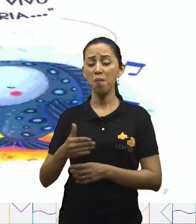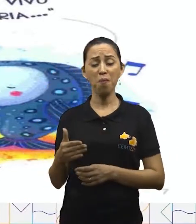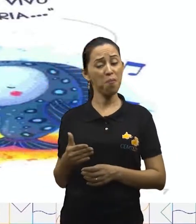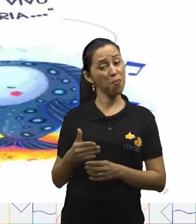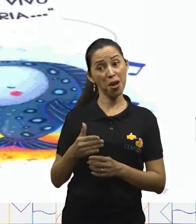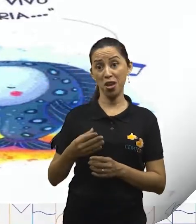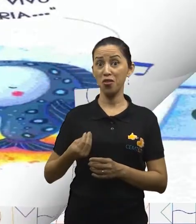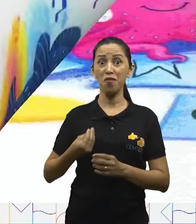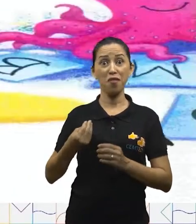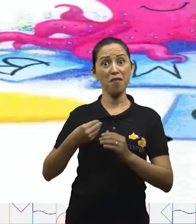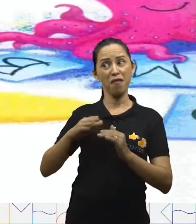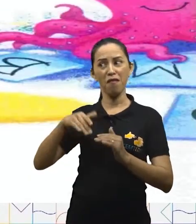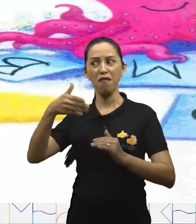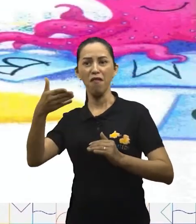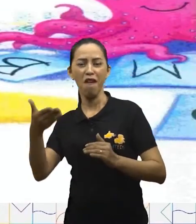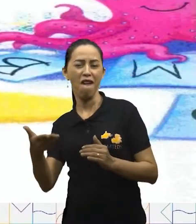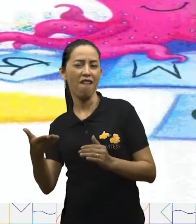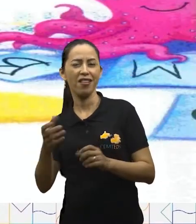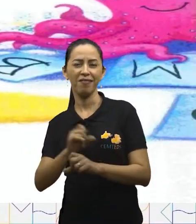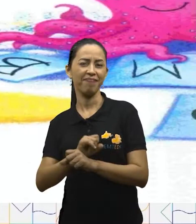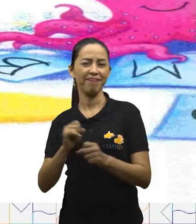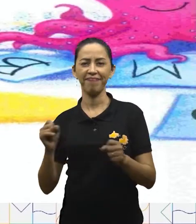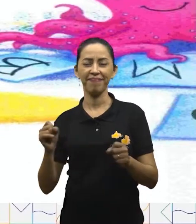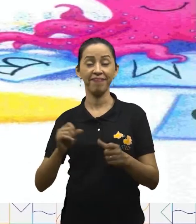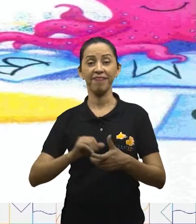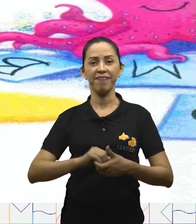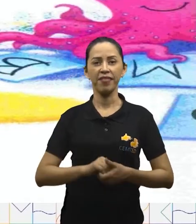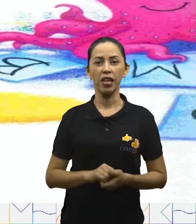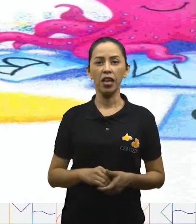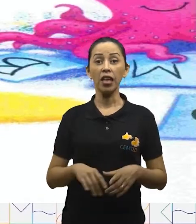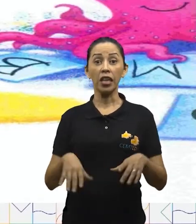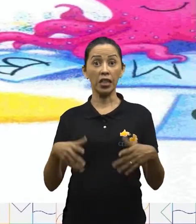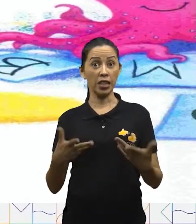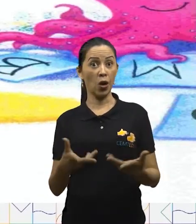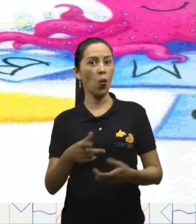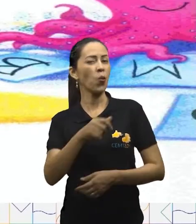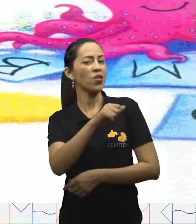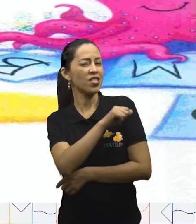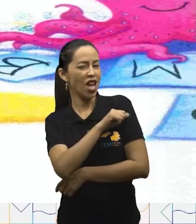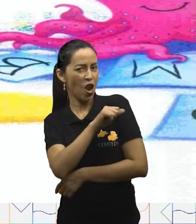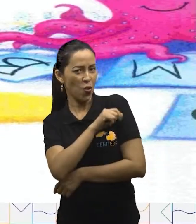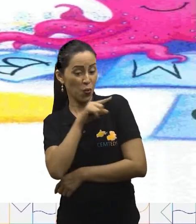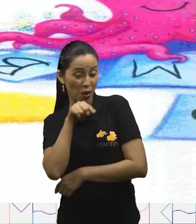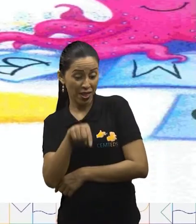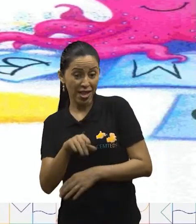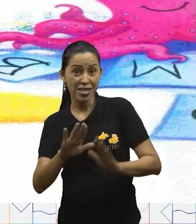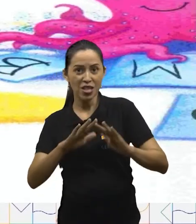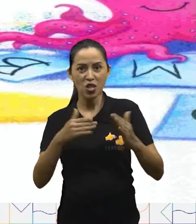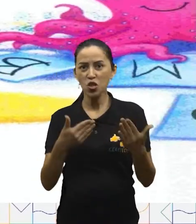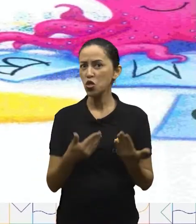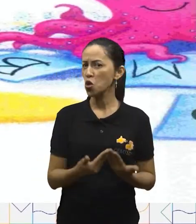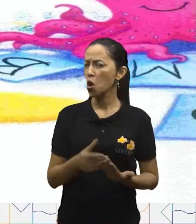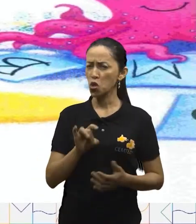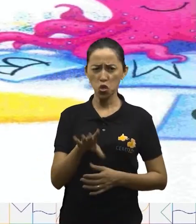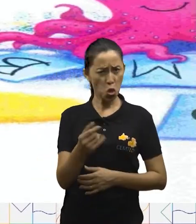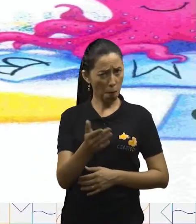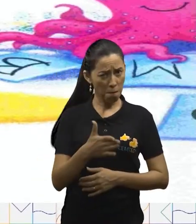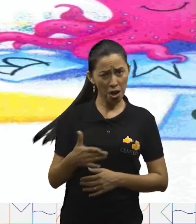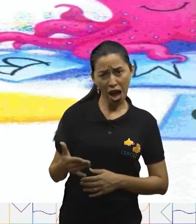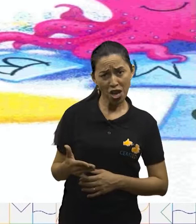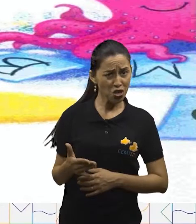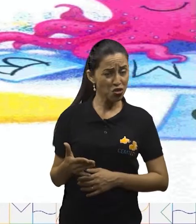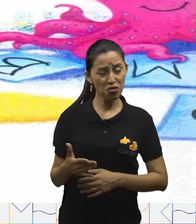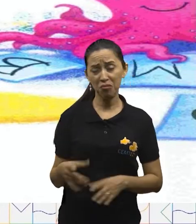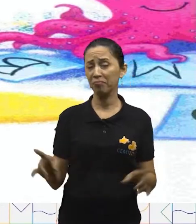da água fria? Os alunos dessa escola não são apenas peixes. Há, por